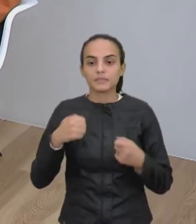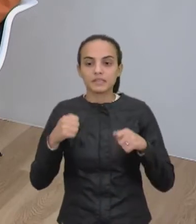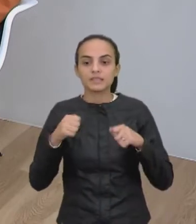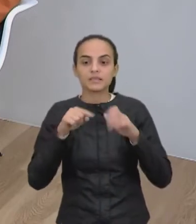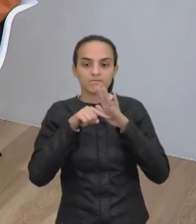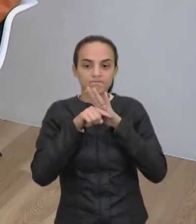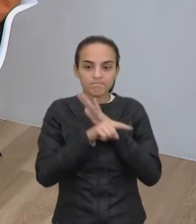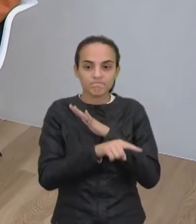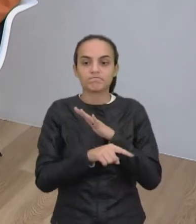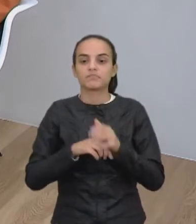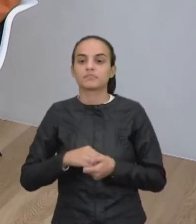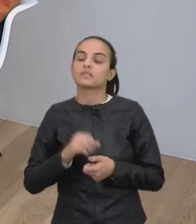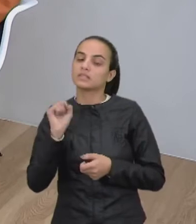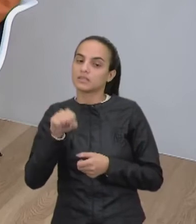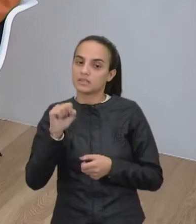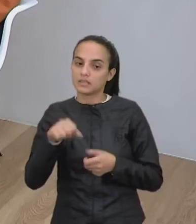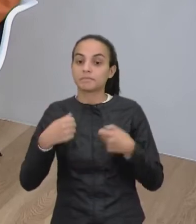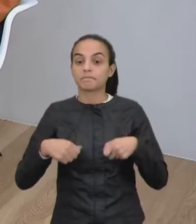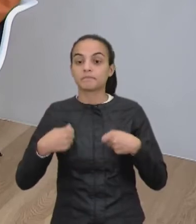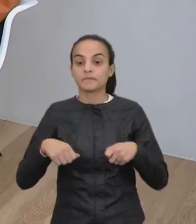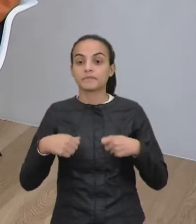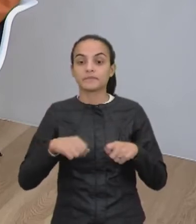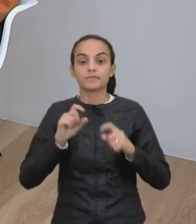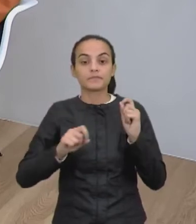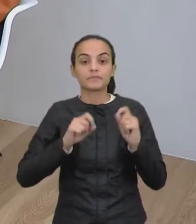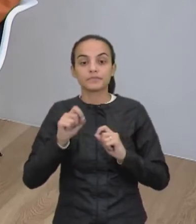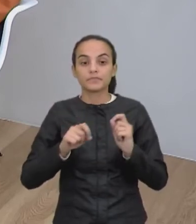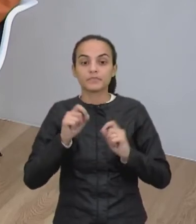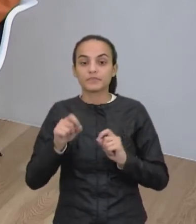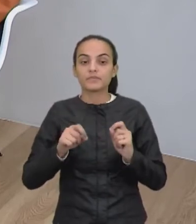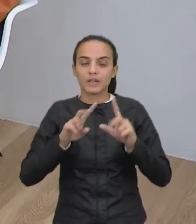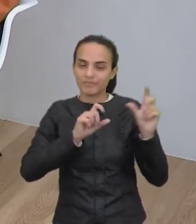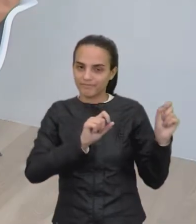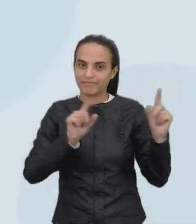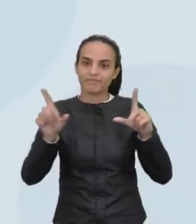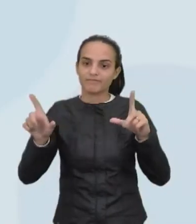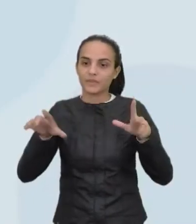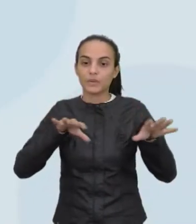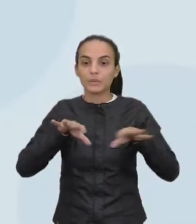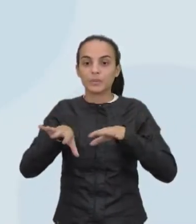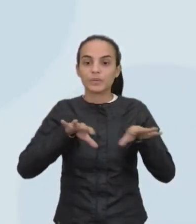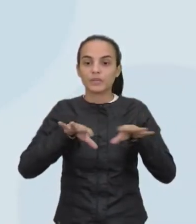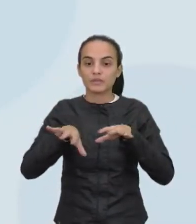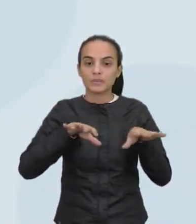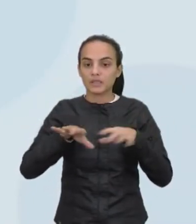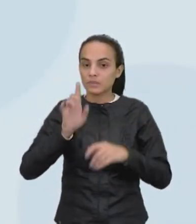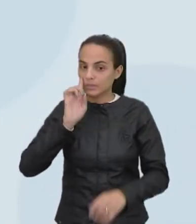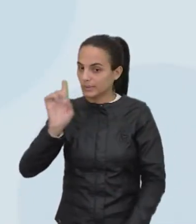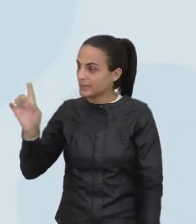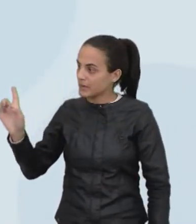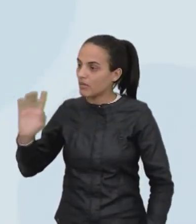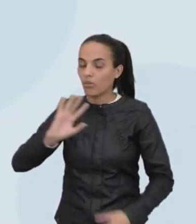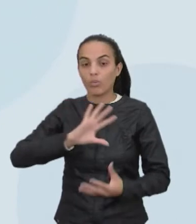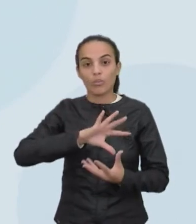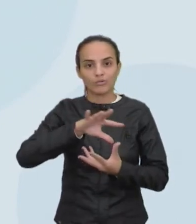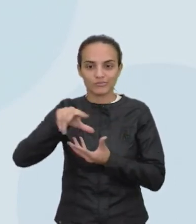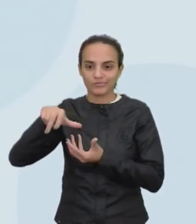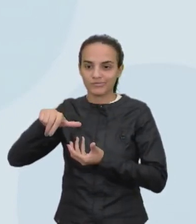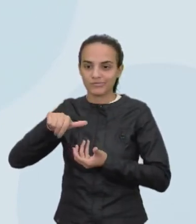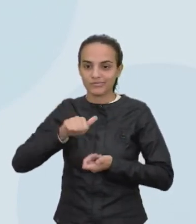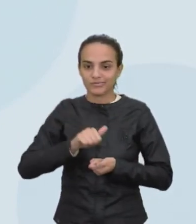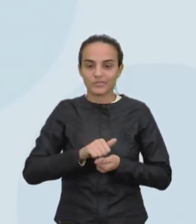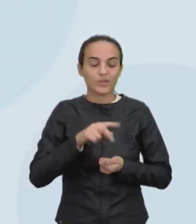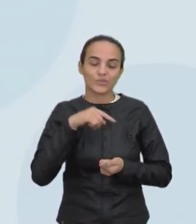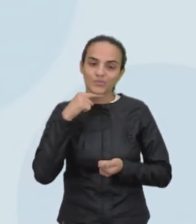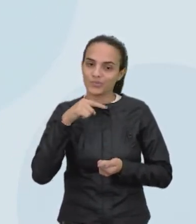ok, né, mas isso sim precisa ser, olha só, vai aparecer aí na tela, né, um movimento de âmbito global, ou seja,